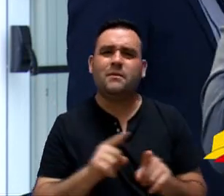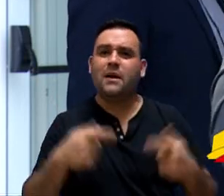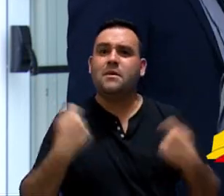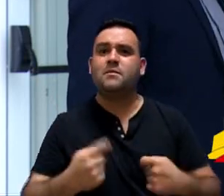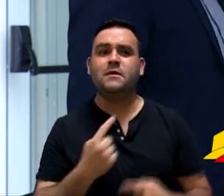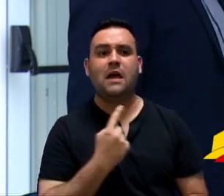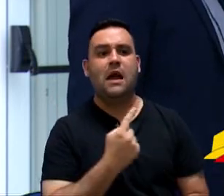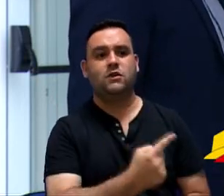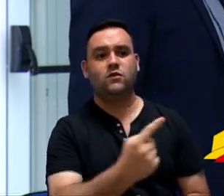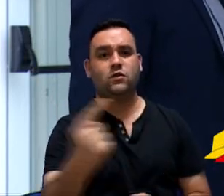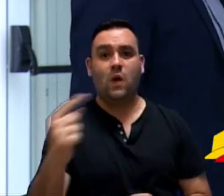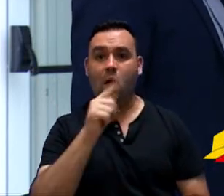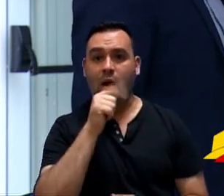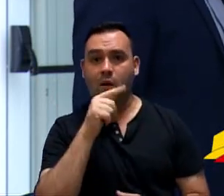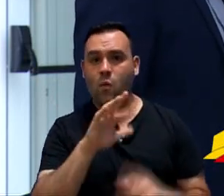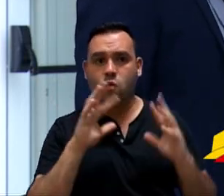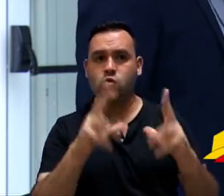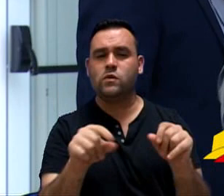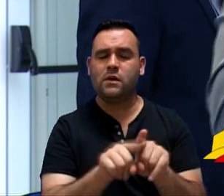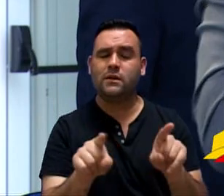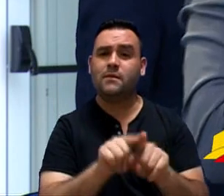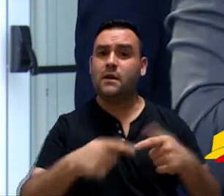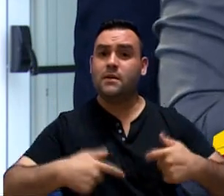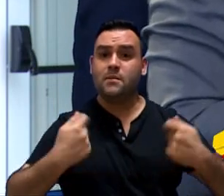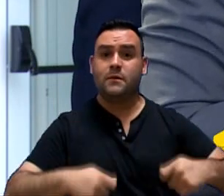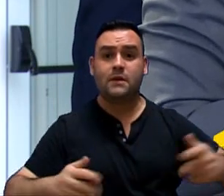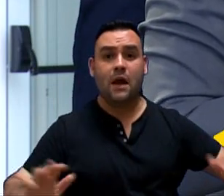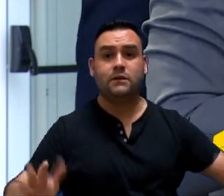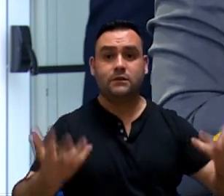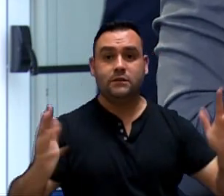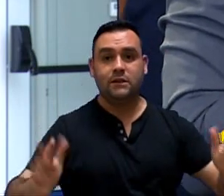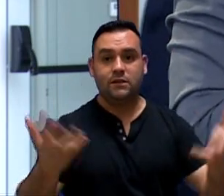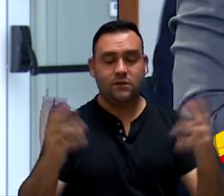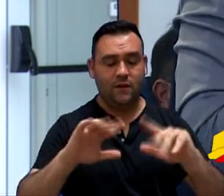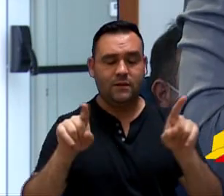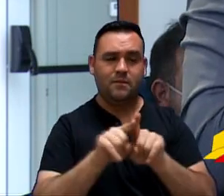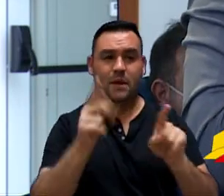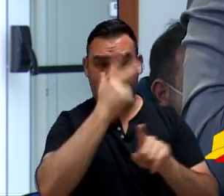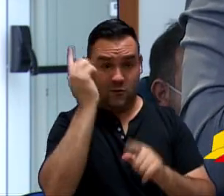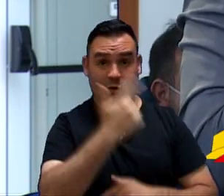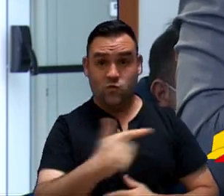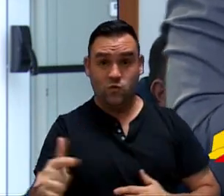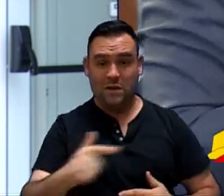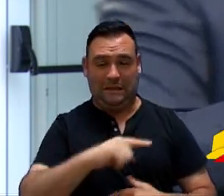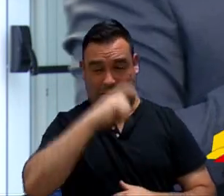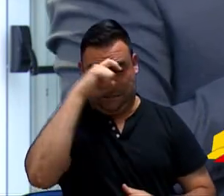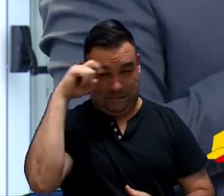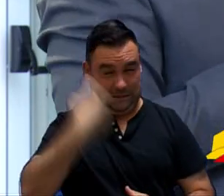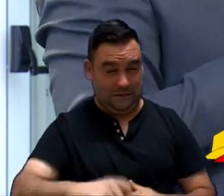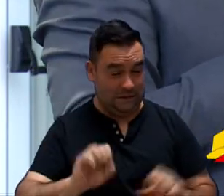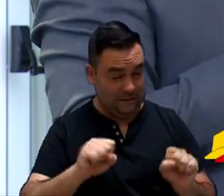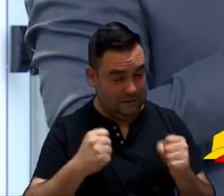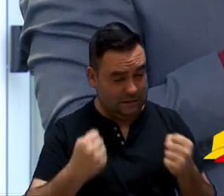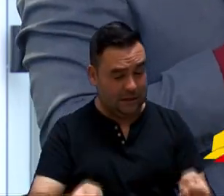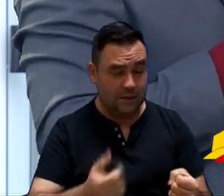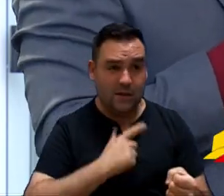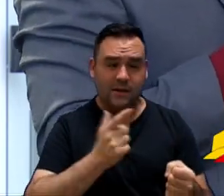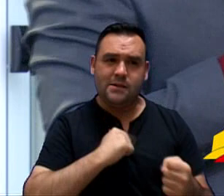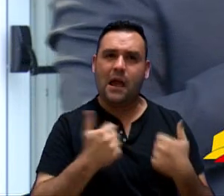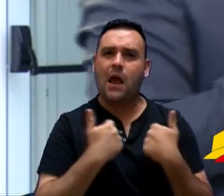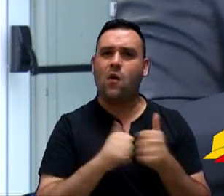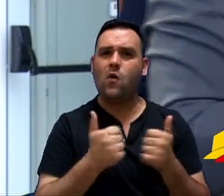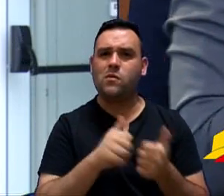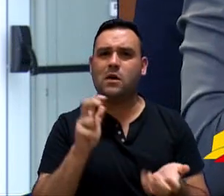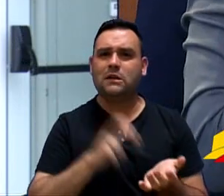individualizado os hidrômetros e também a gente incentivar aqueles que não têm, Simó, que ralou o dia inteiro, que pegou o